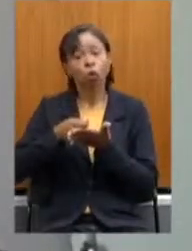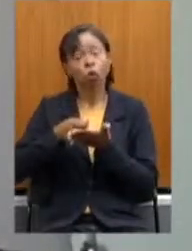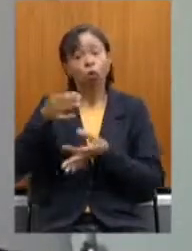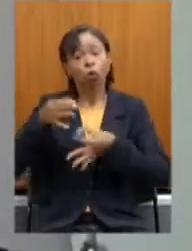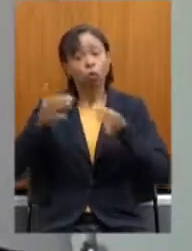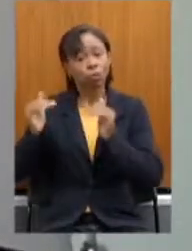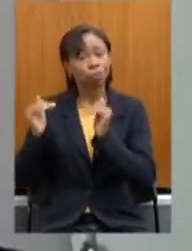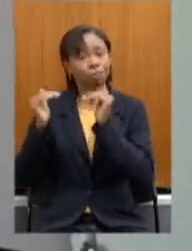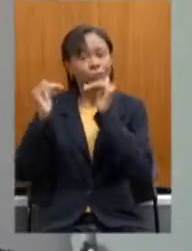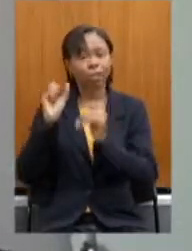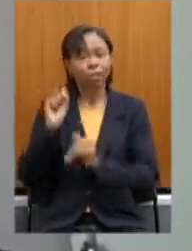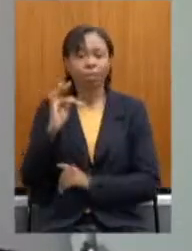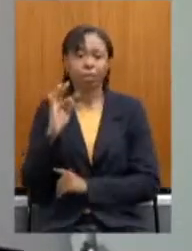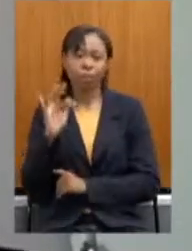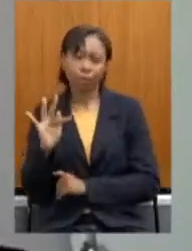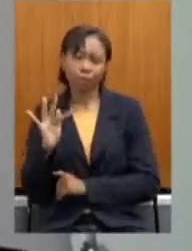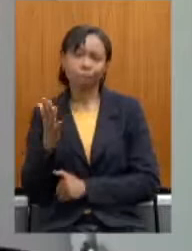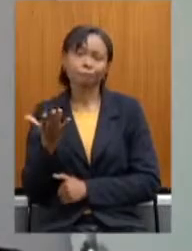posteriormente